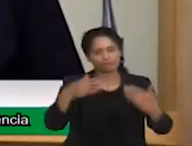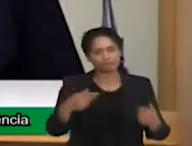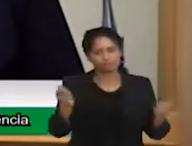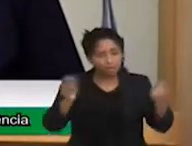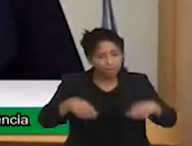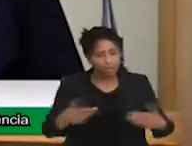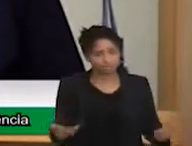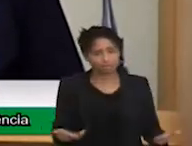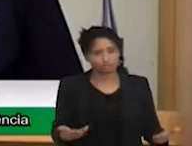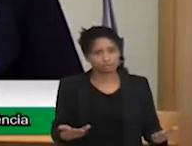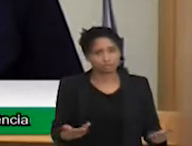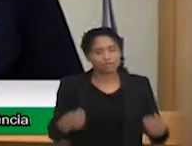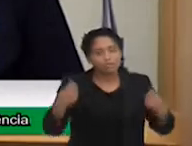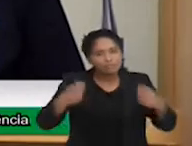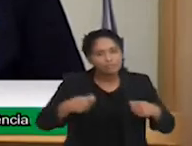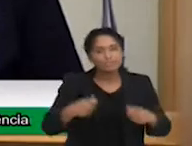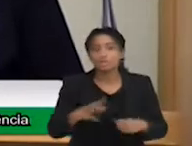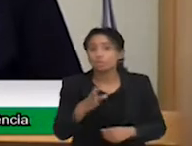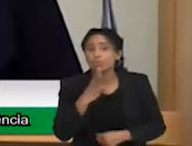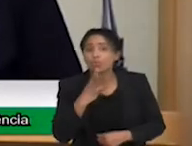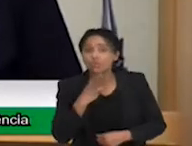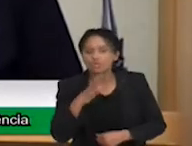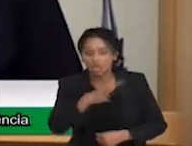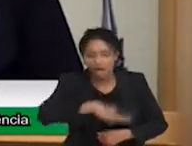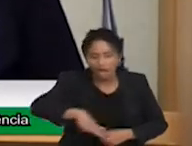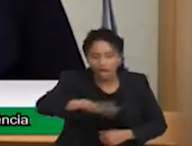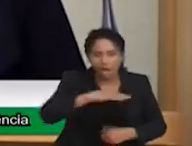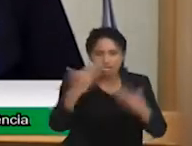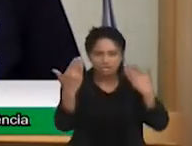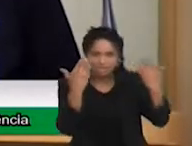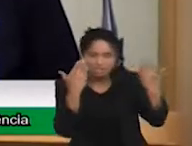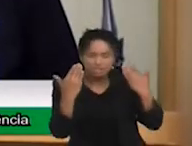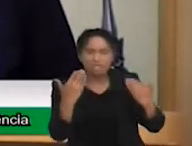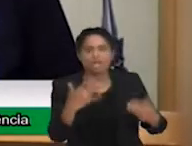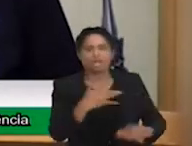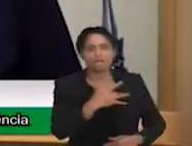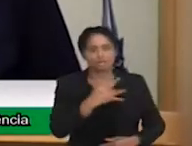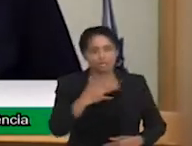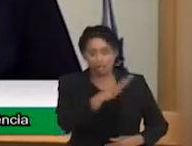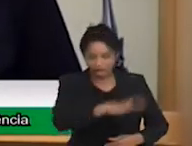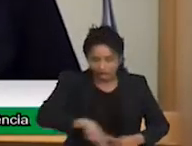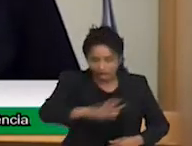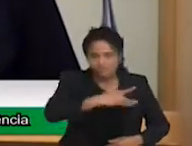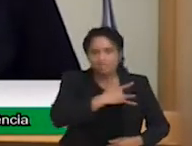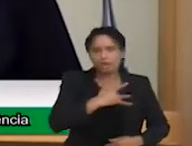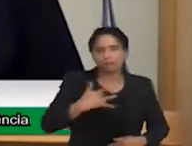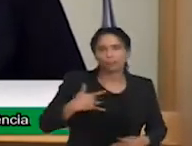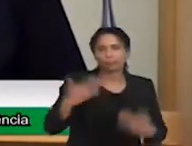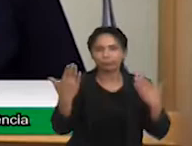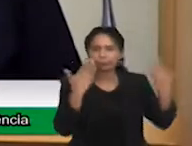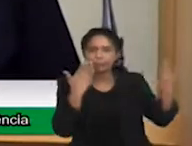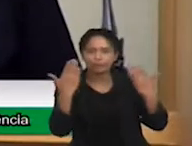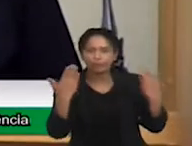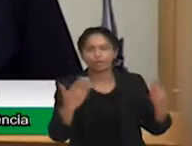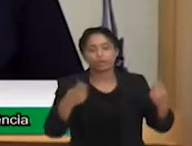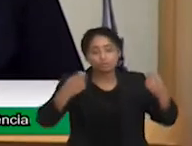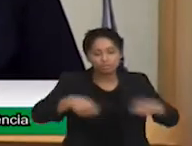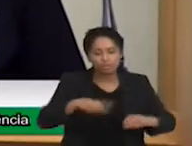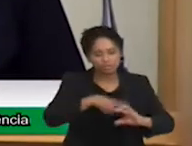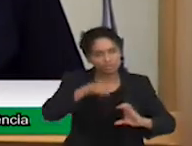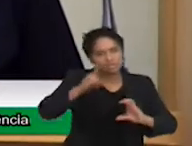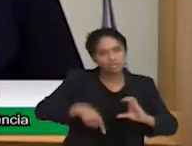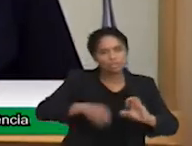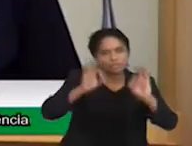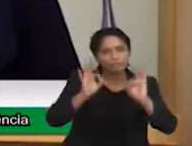precisa saber de neurociência, precisa de mestres preparados e capacitados. O grande papel